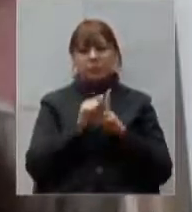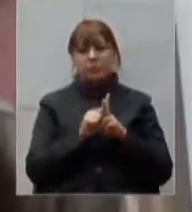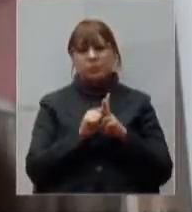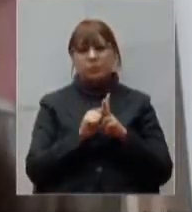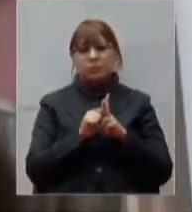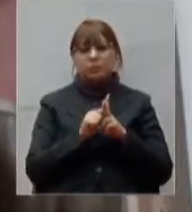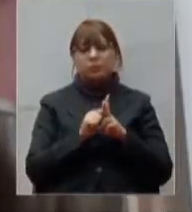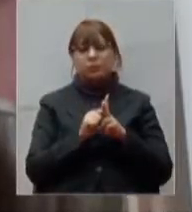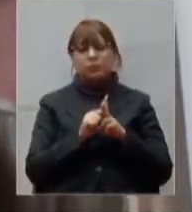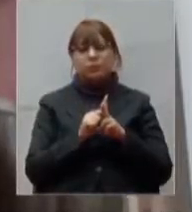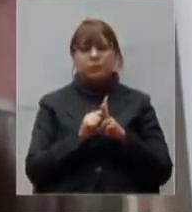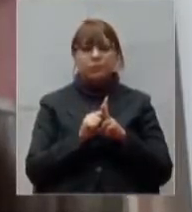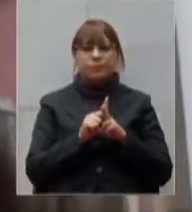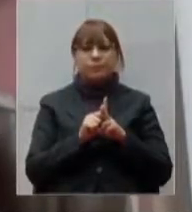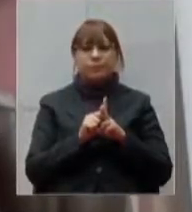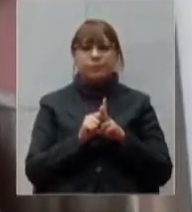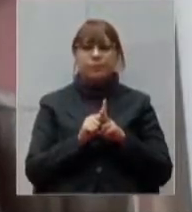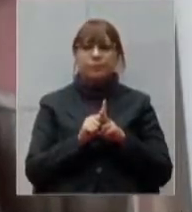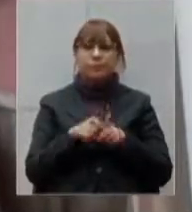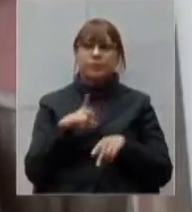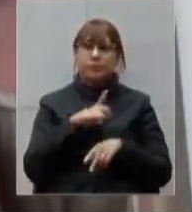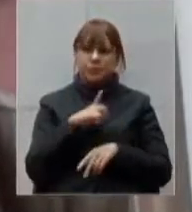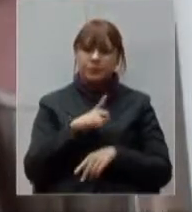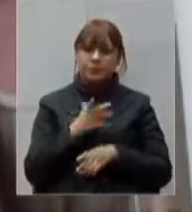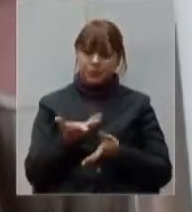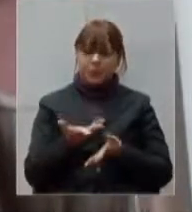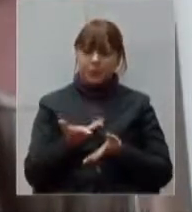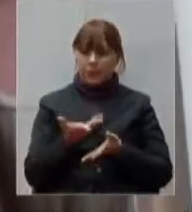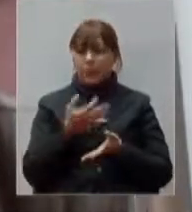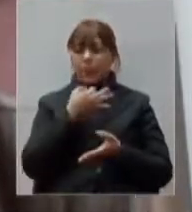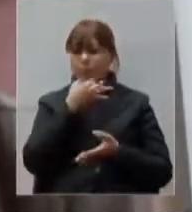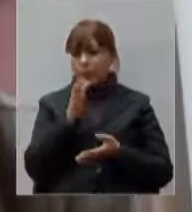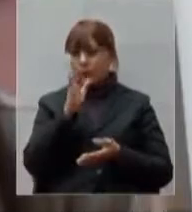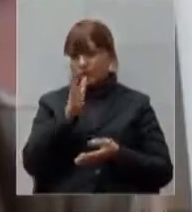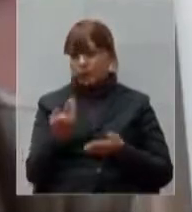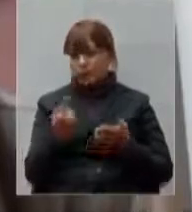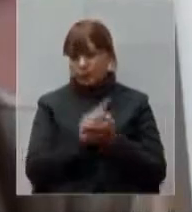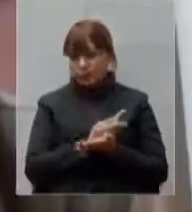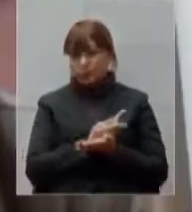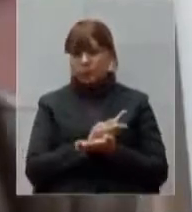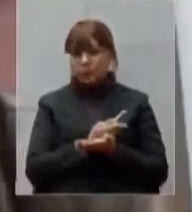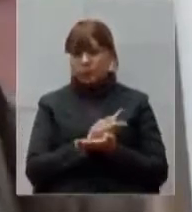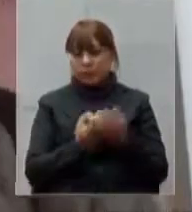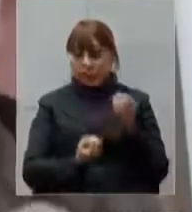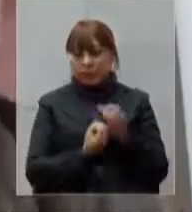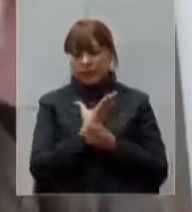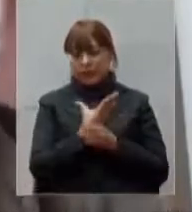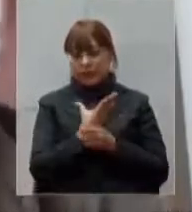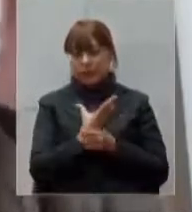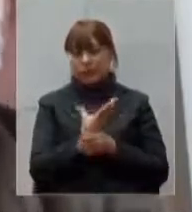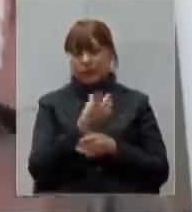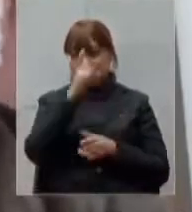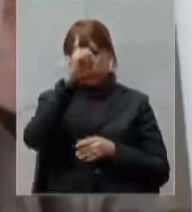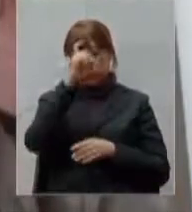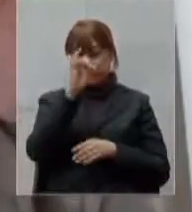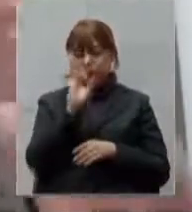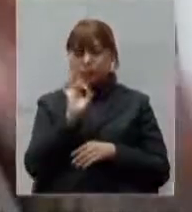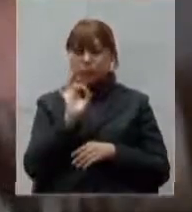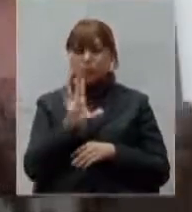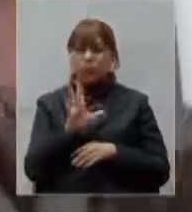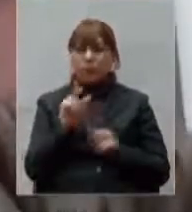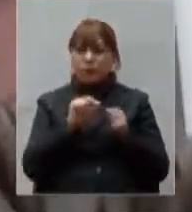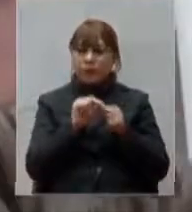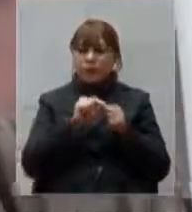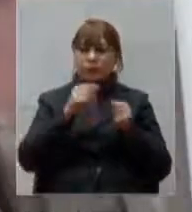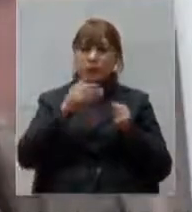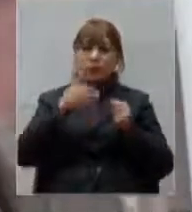colocação por alguém oferecendo essa possibilidade de edificar um hospital de campanha só para fazer as divisórias